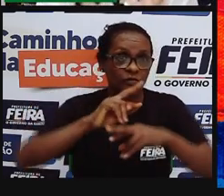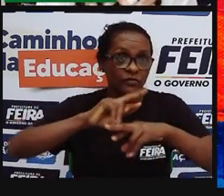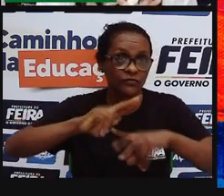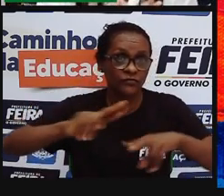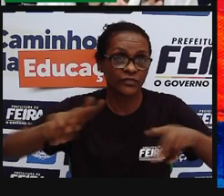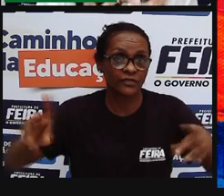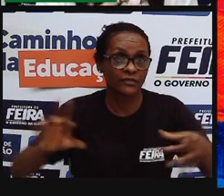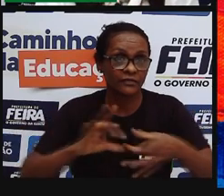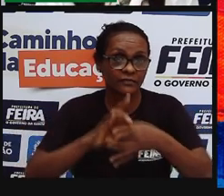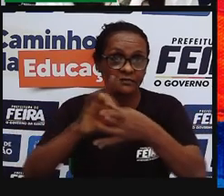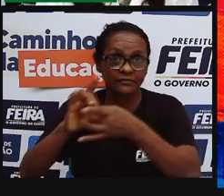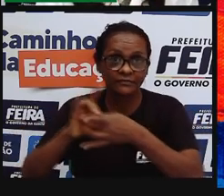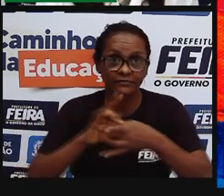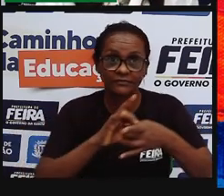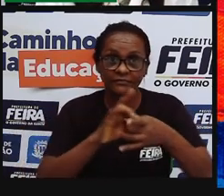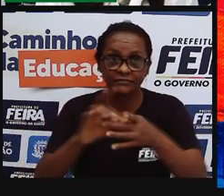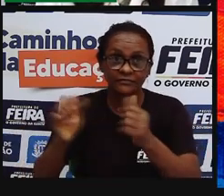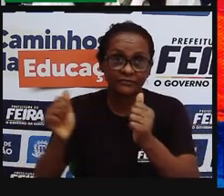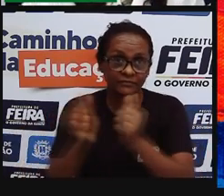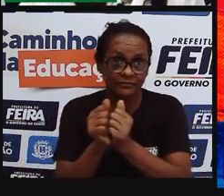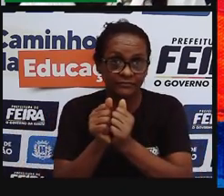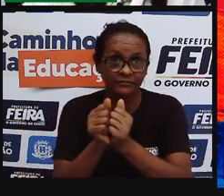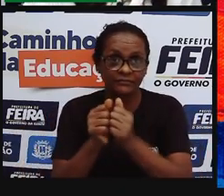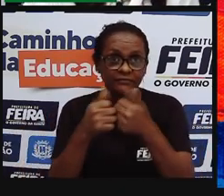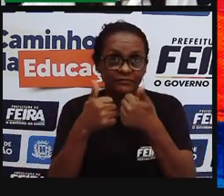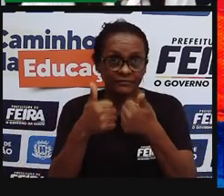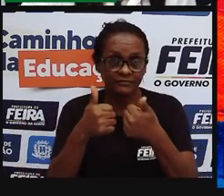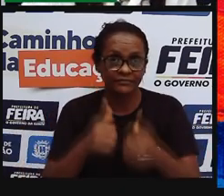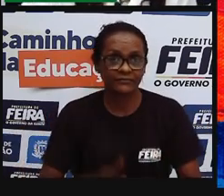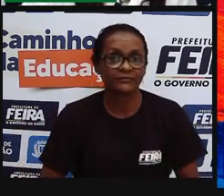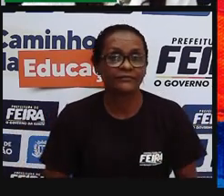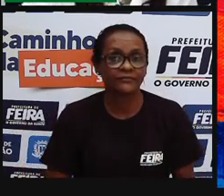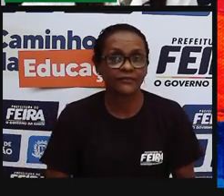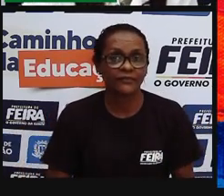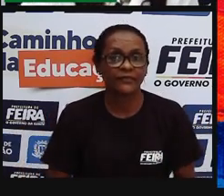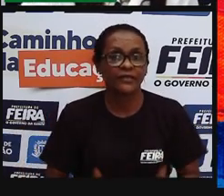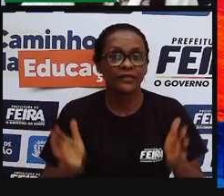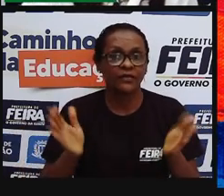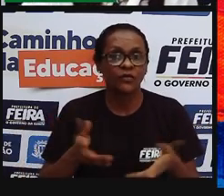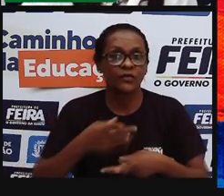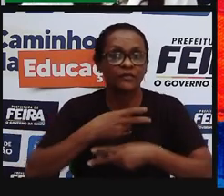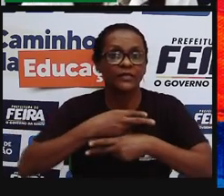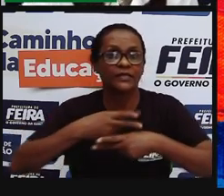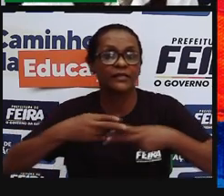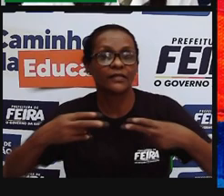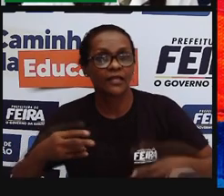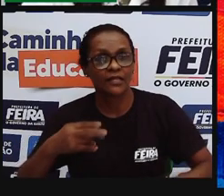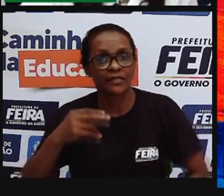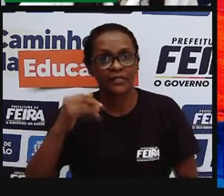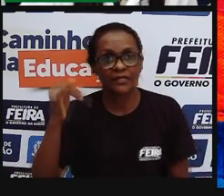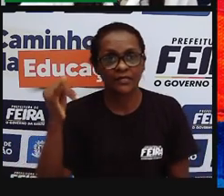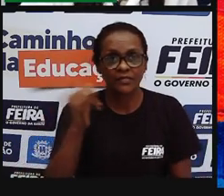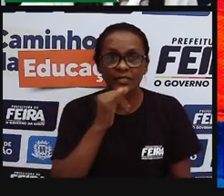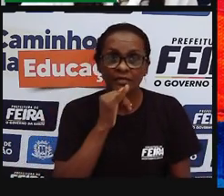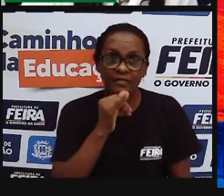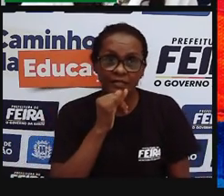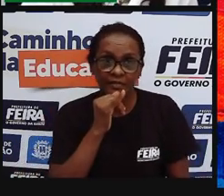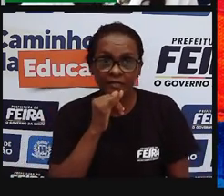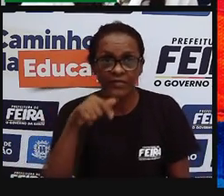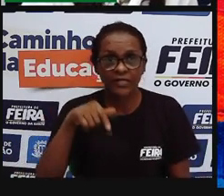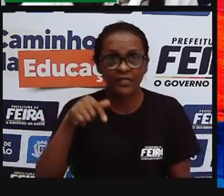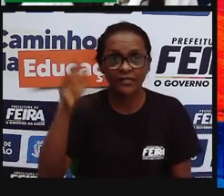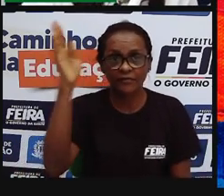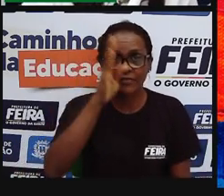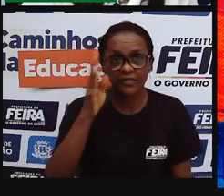em uma determinada região, tá? E a gente viu os principais biomas brasileiros, né, nós vimos a